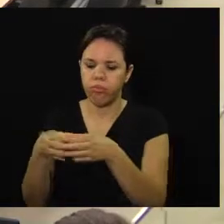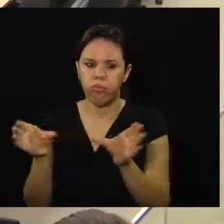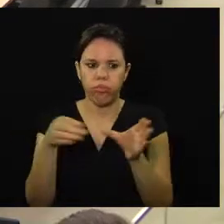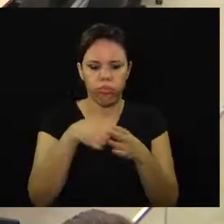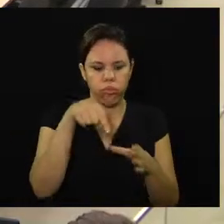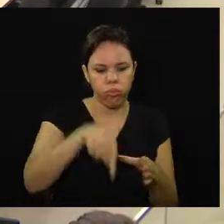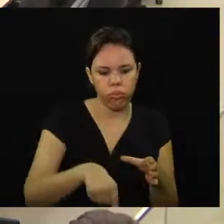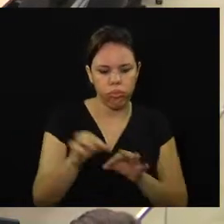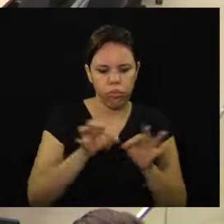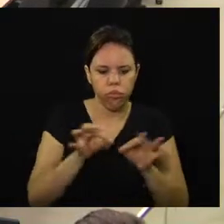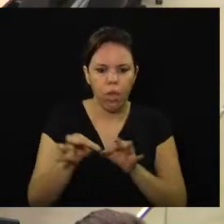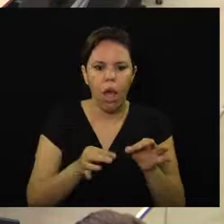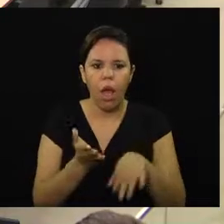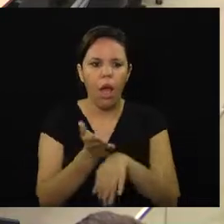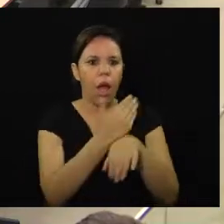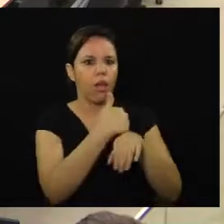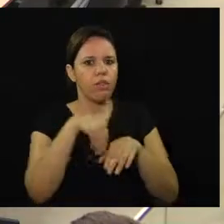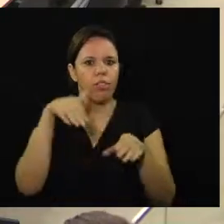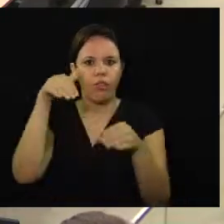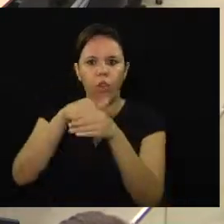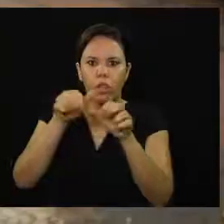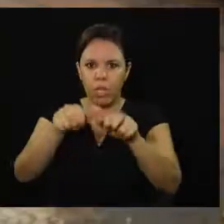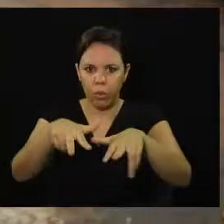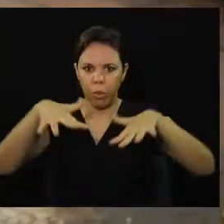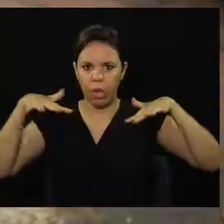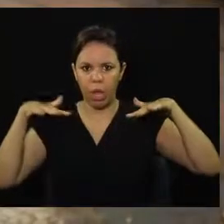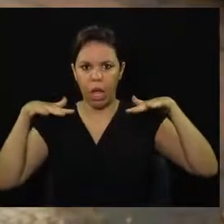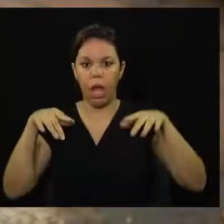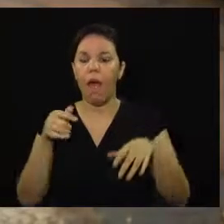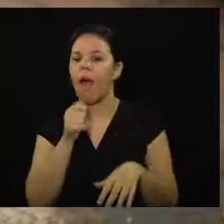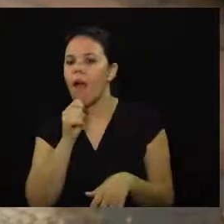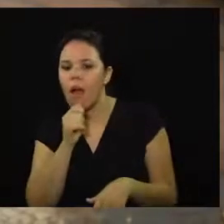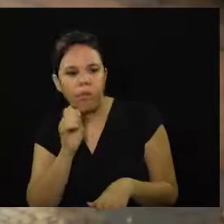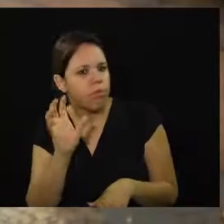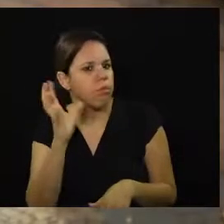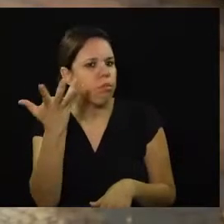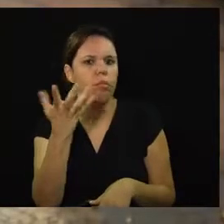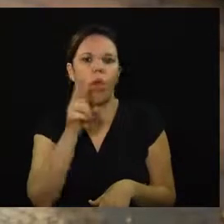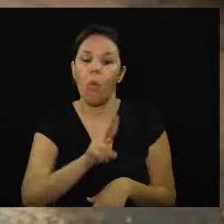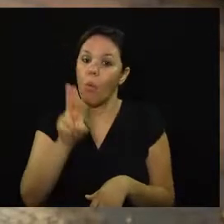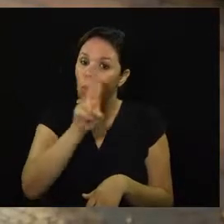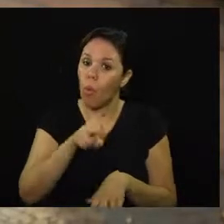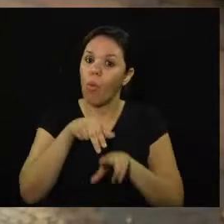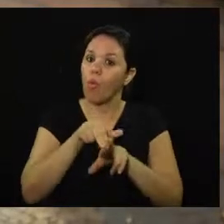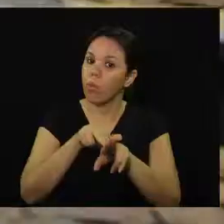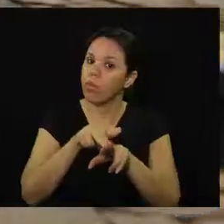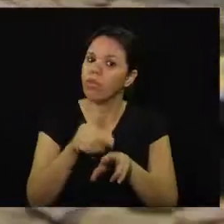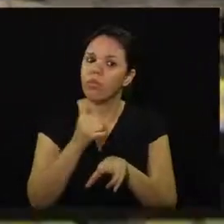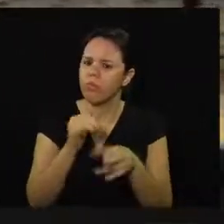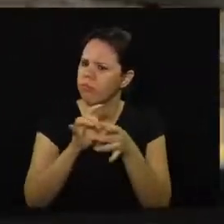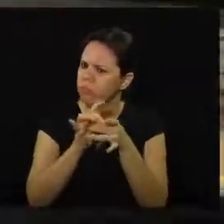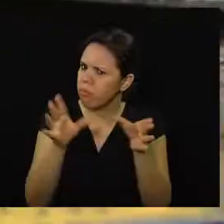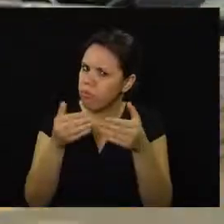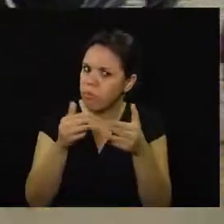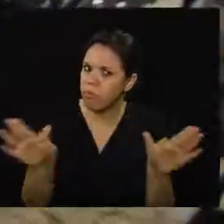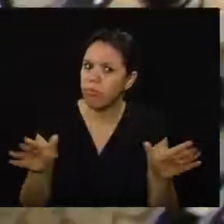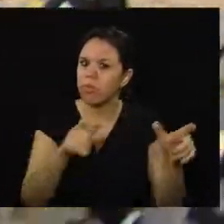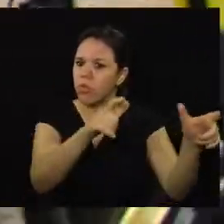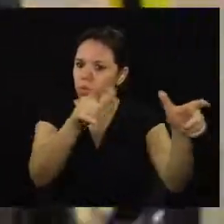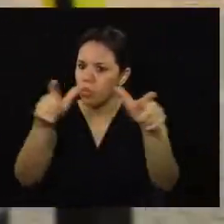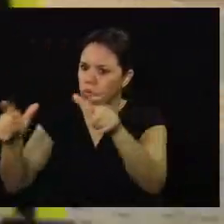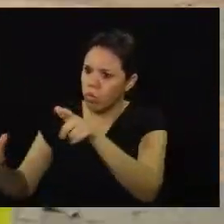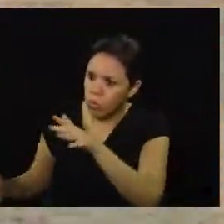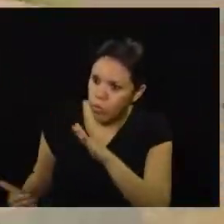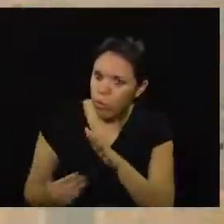da casa antes de ser levado a votação no plenário. Enquanto isso não acontece o uso dos patinetes está liberado nas áreas